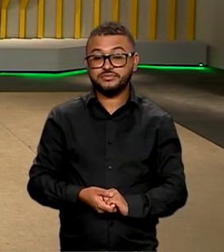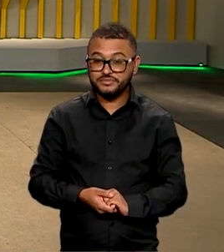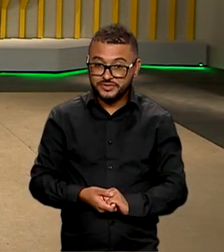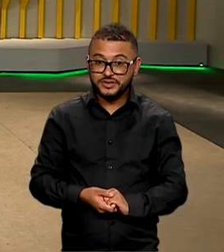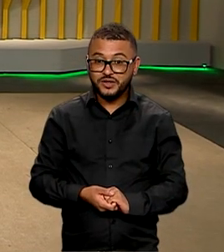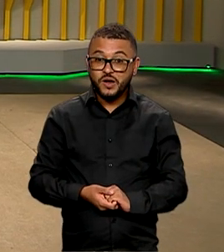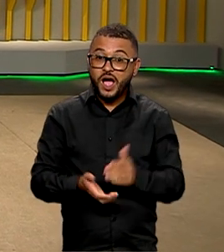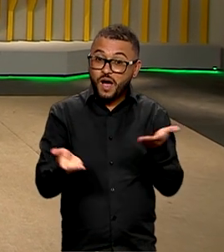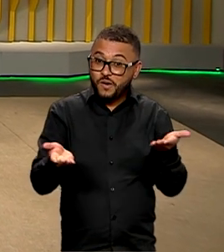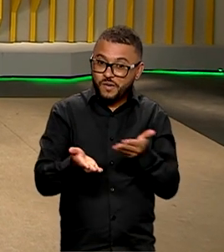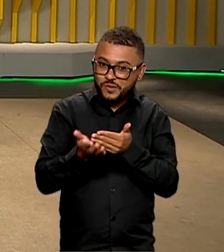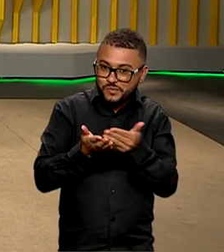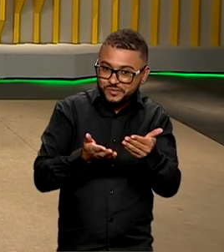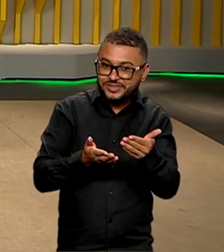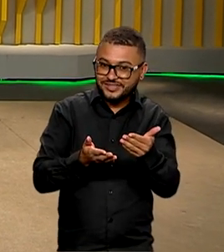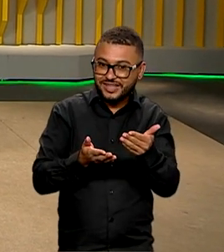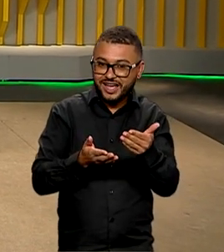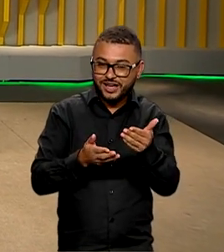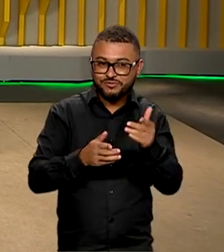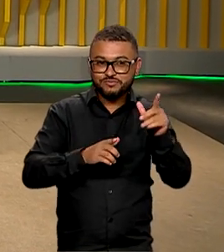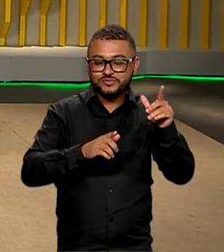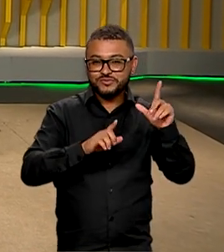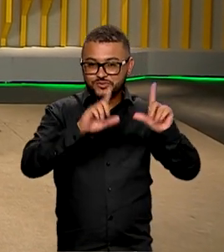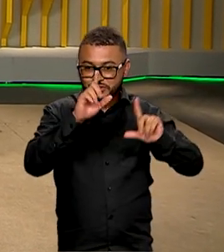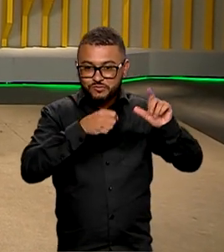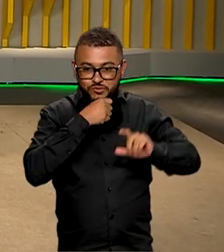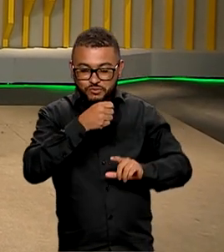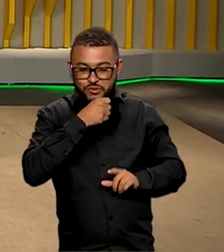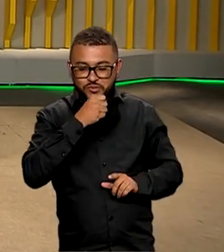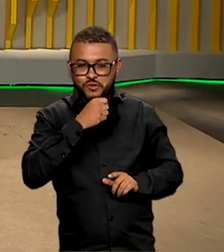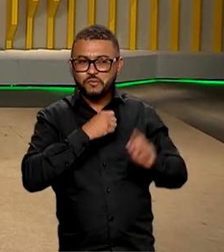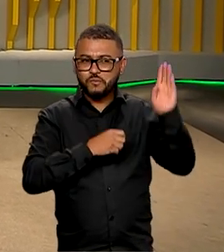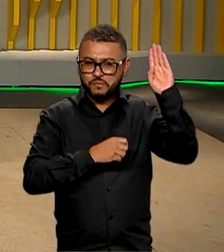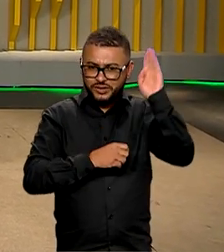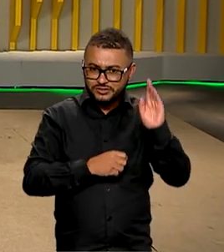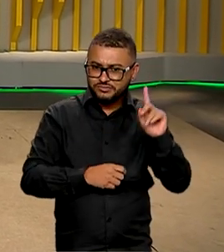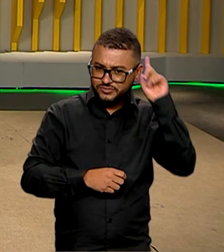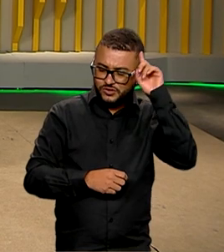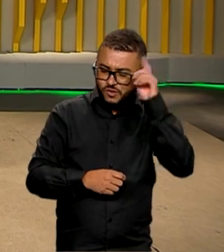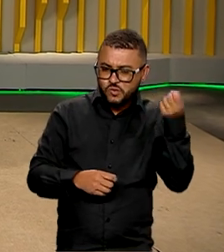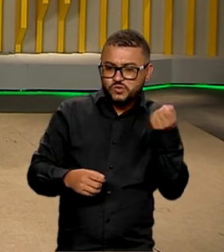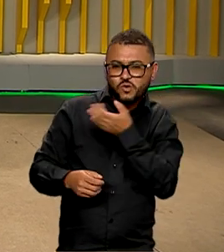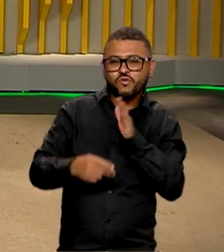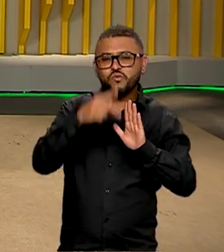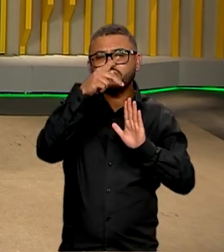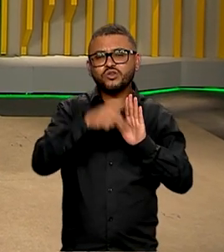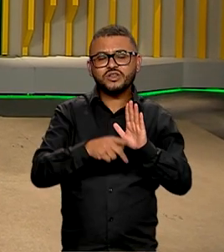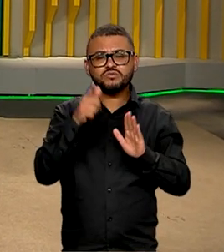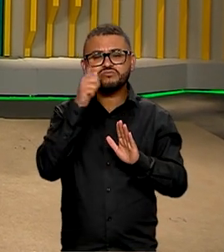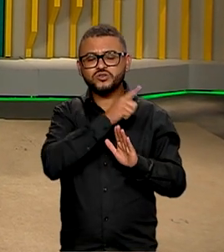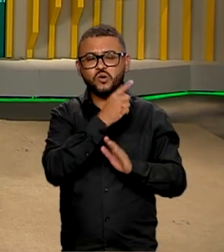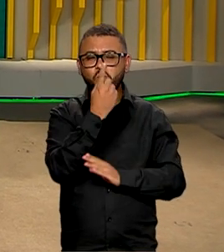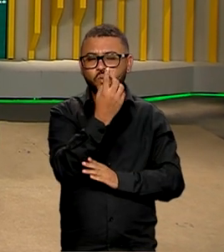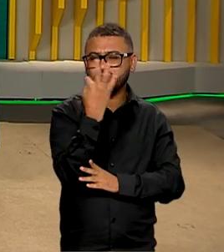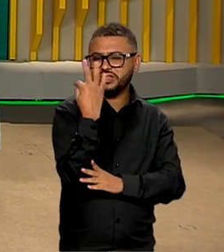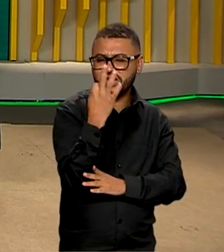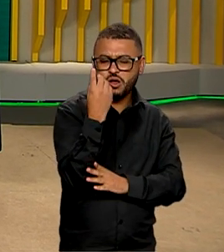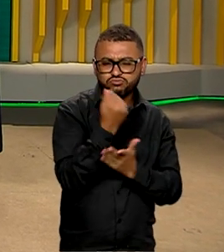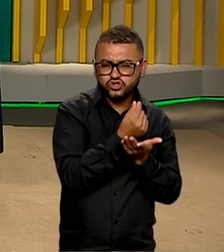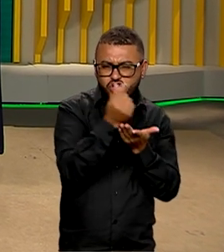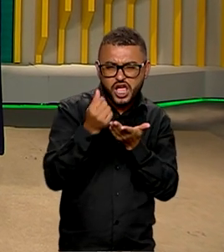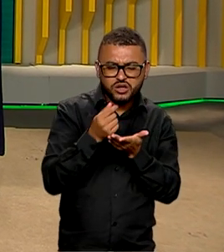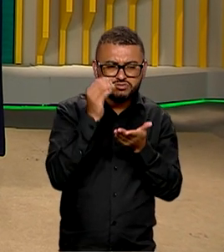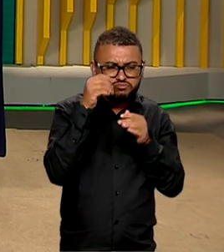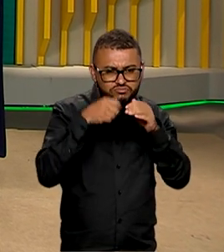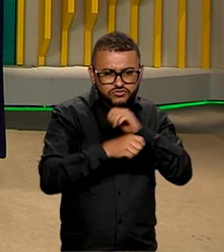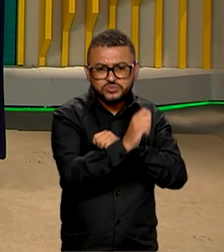E nós começamos esta edição do Brasil em Dia com o lançamento do novo PAC, que prevê mais de um trilhão e meio de reais em investimentos